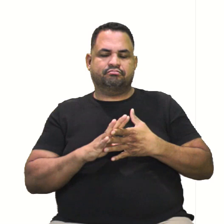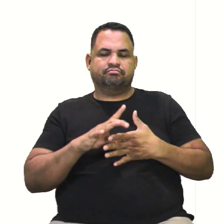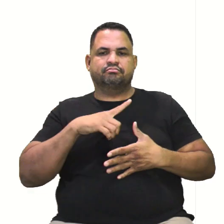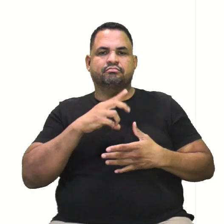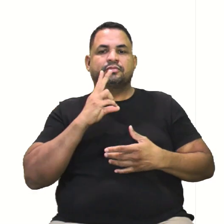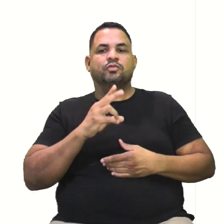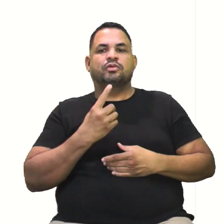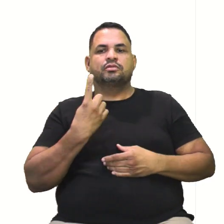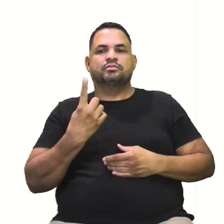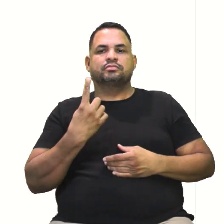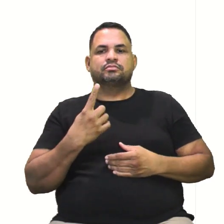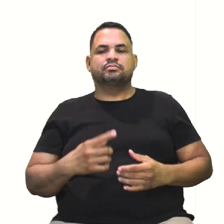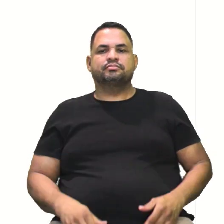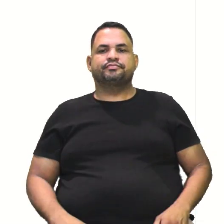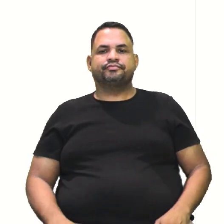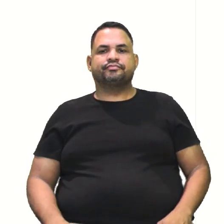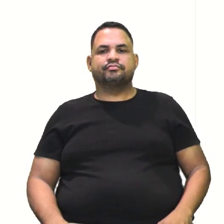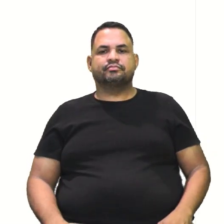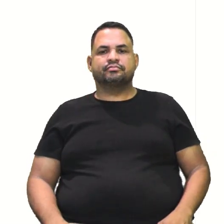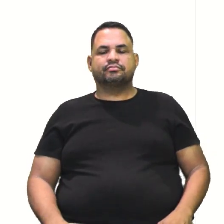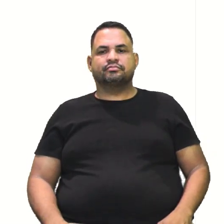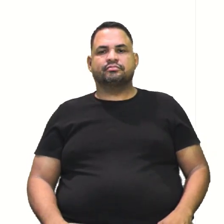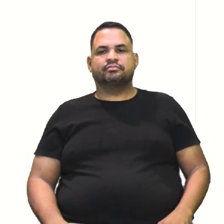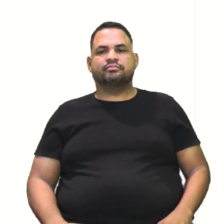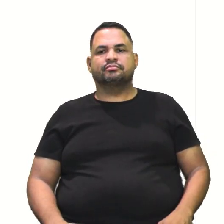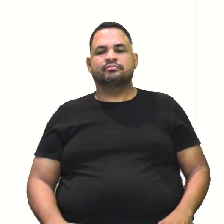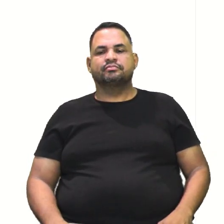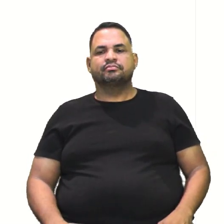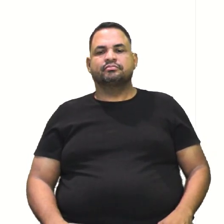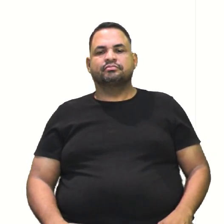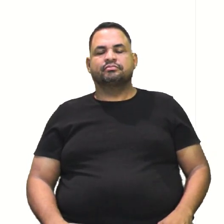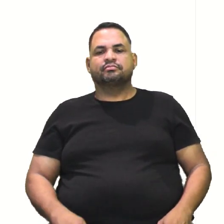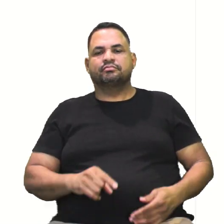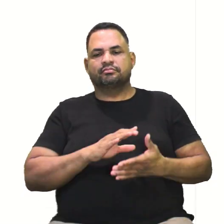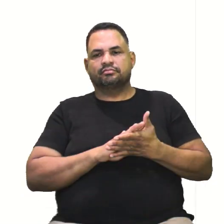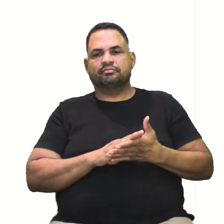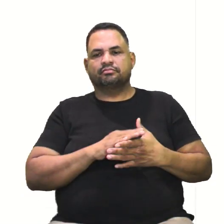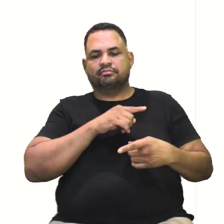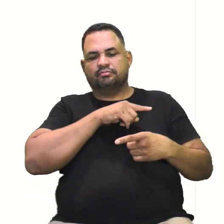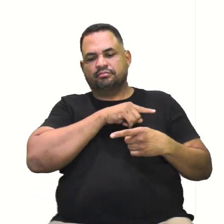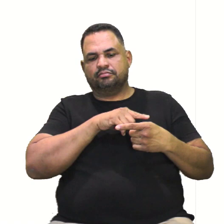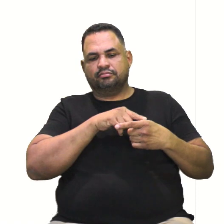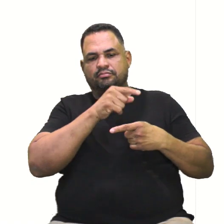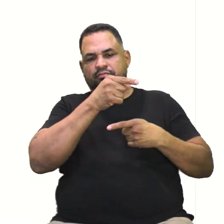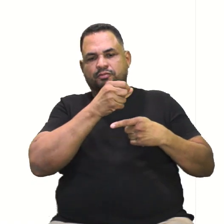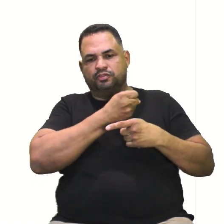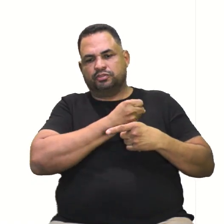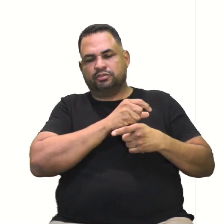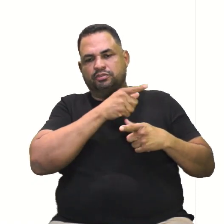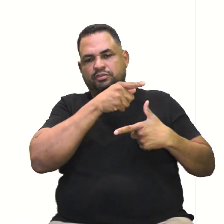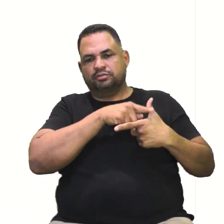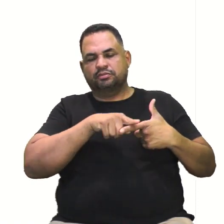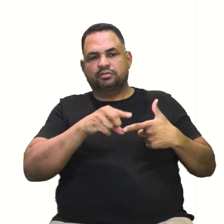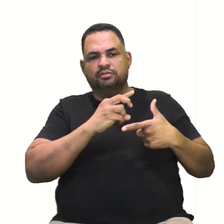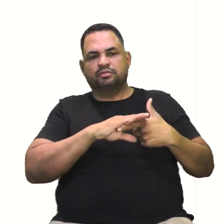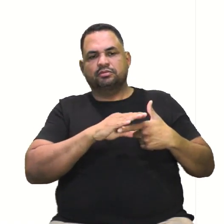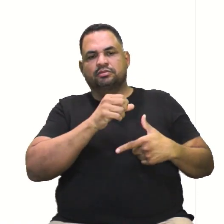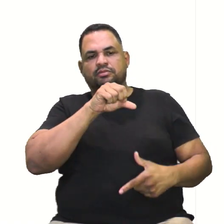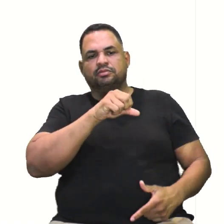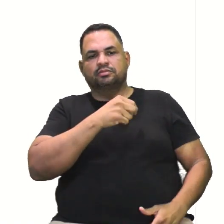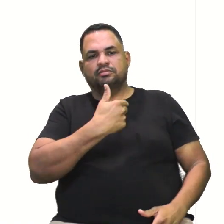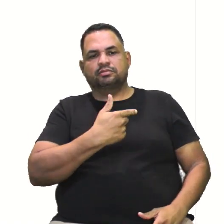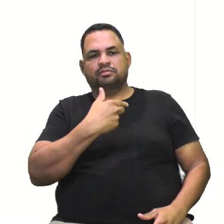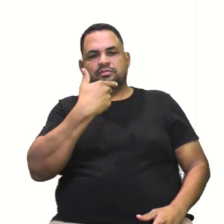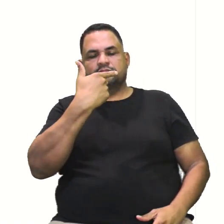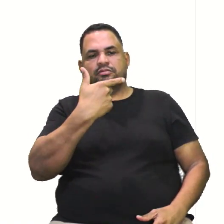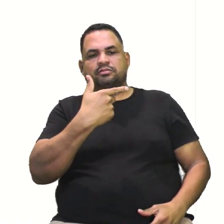Esse é um detalhe importante. Ah, então, para ficar igual a 1, só tem uma coisa a ser feita aí, não é? Dividir tudo por 144? Isso. Ah, então vamos lá, 9X